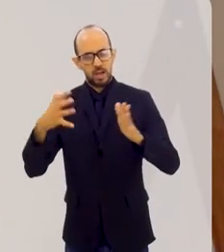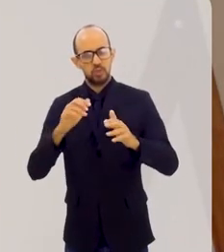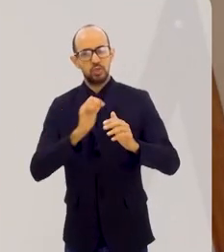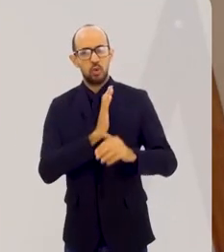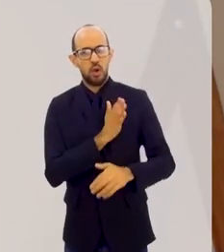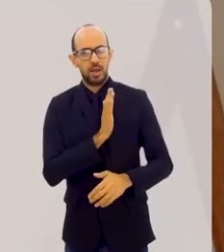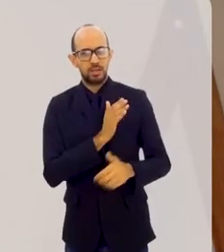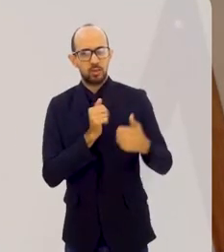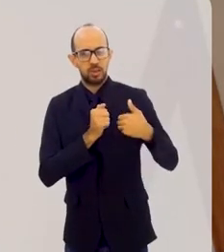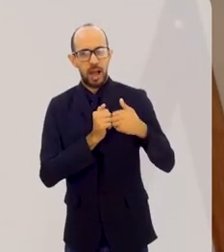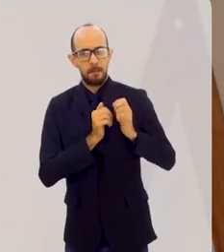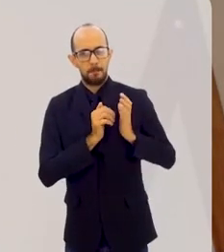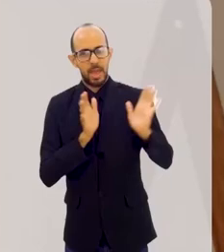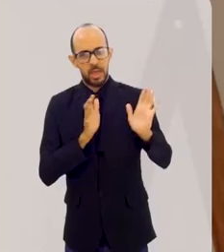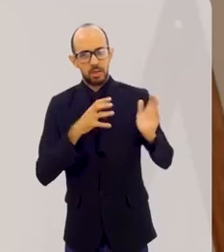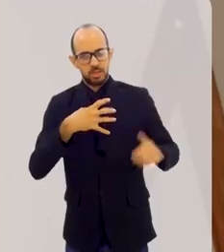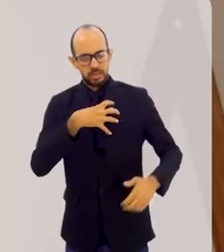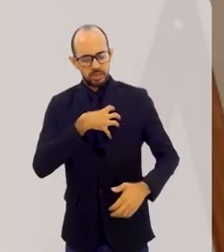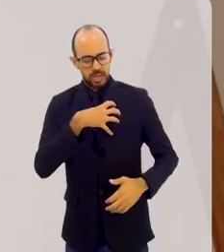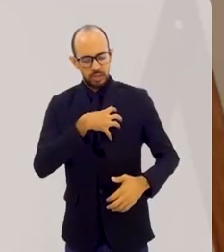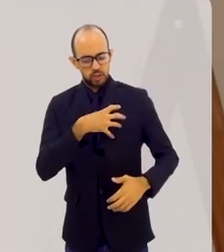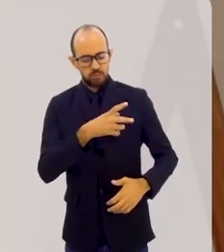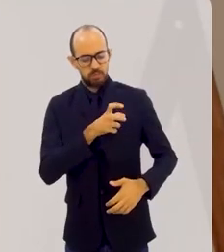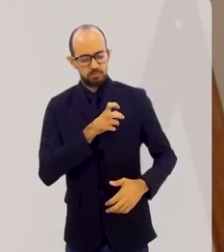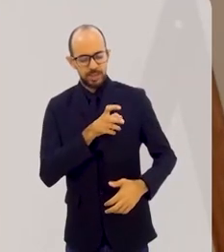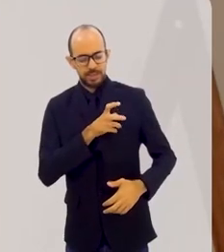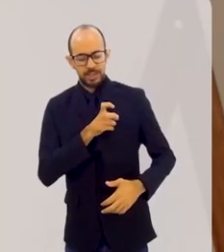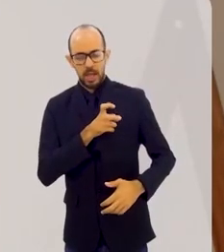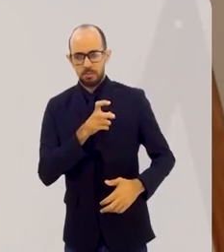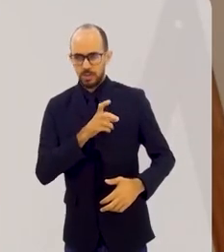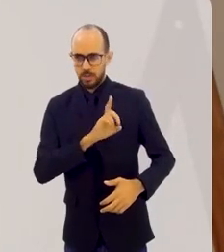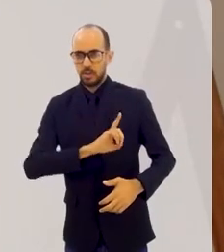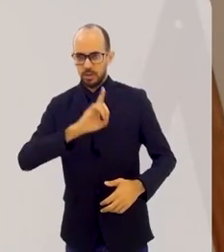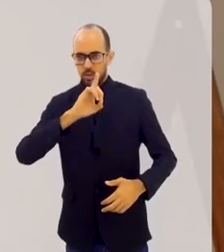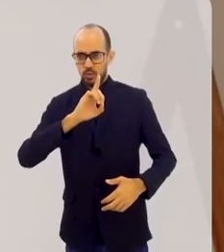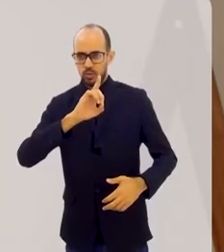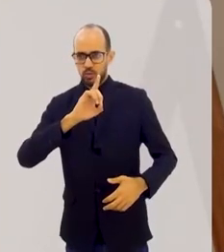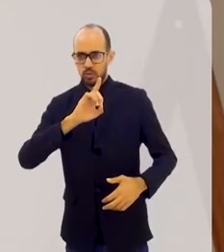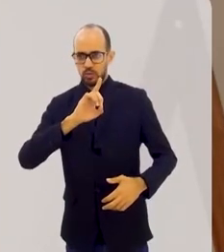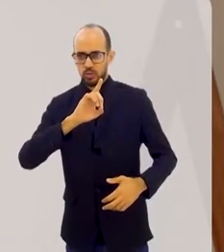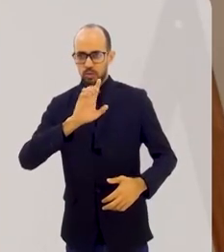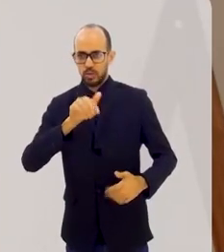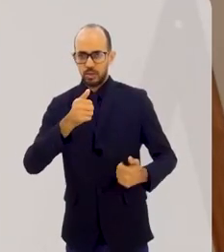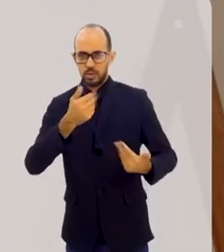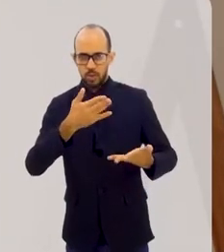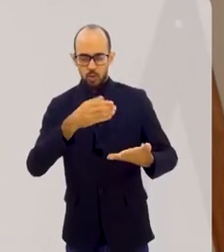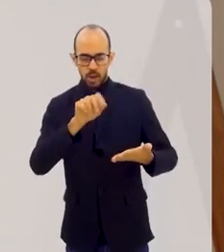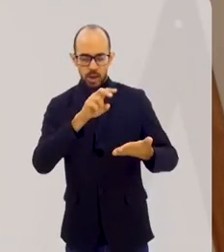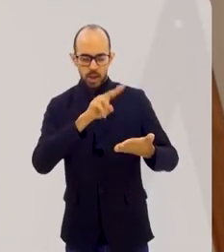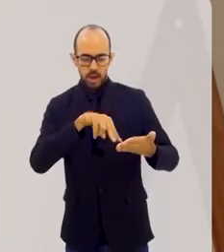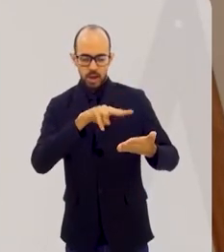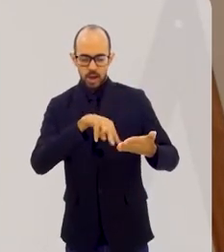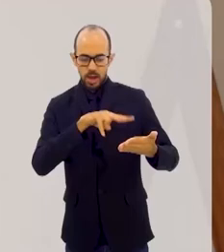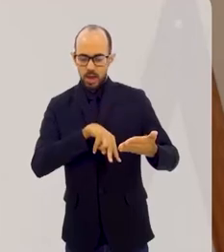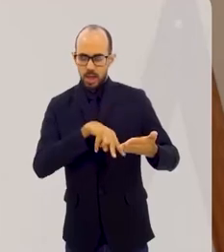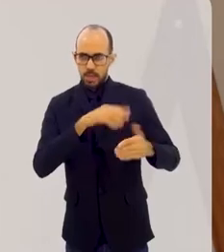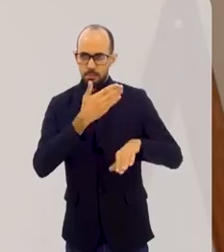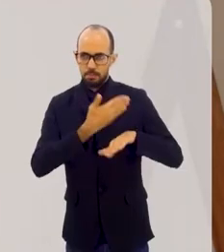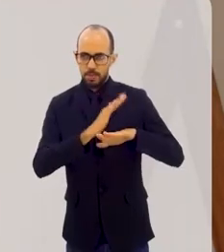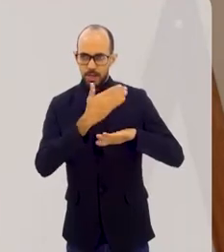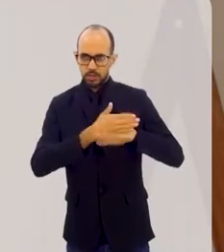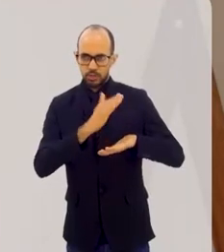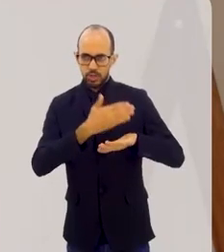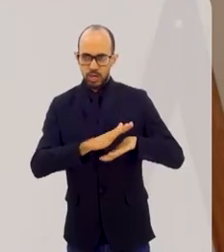aberto, sua mente aberta, você consegue escutar. Então, quer dizer, eu acho que, além dele ler, dele